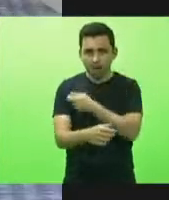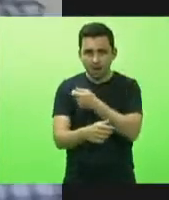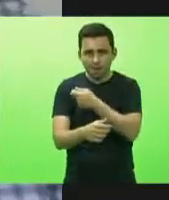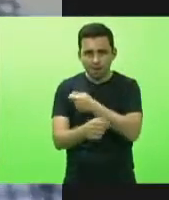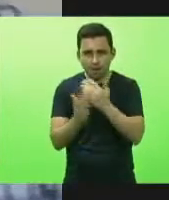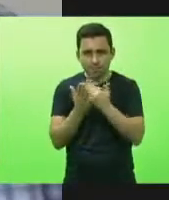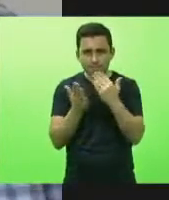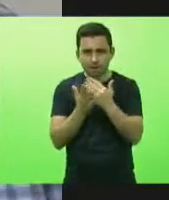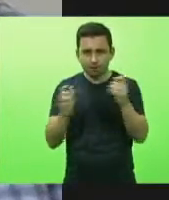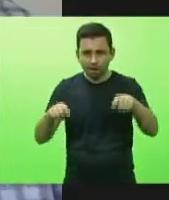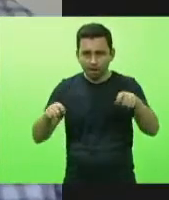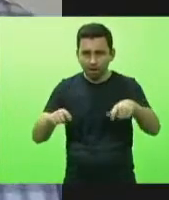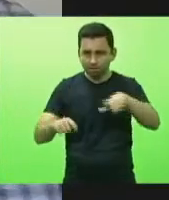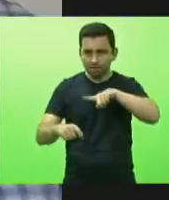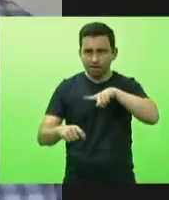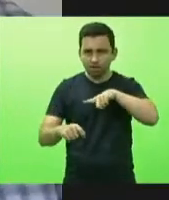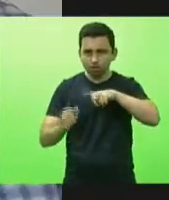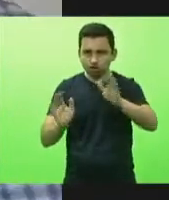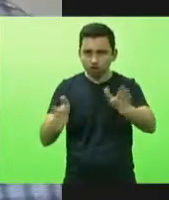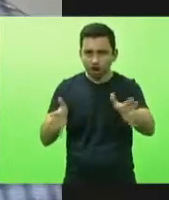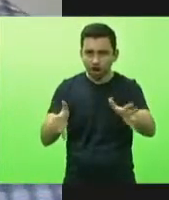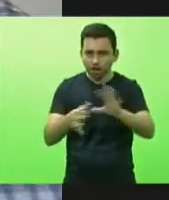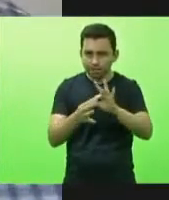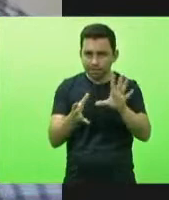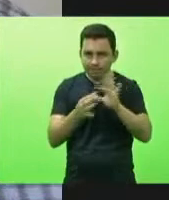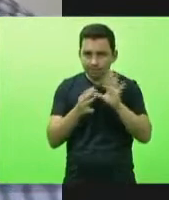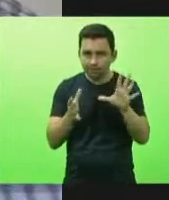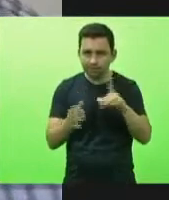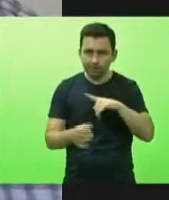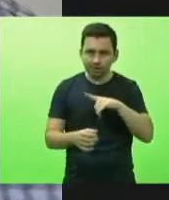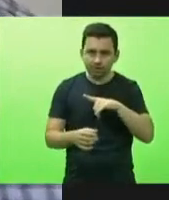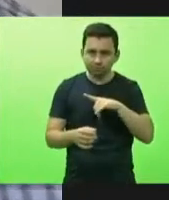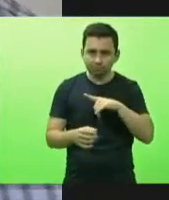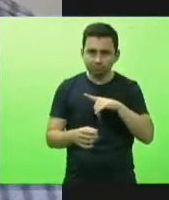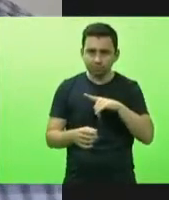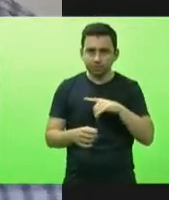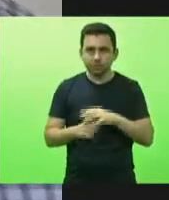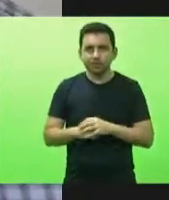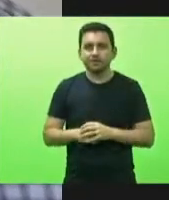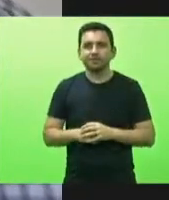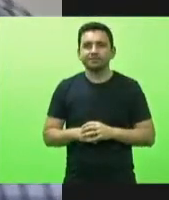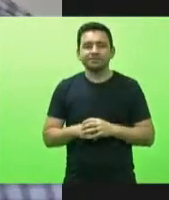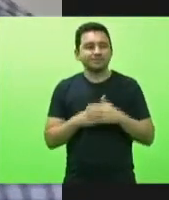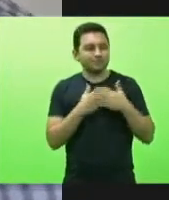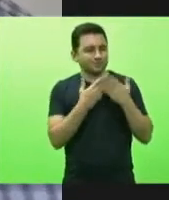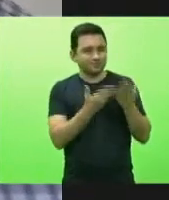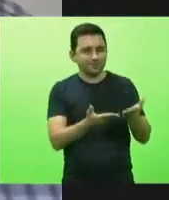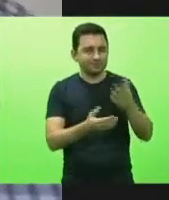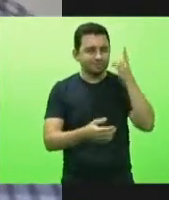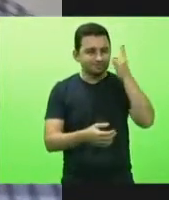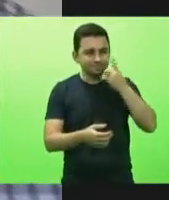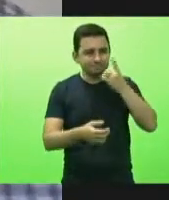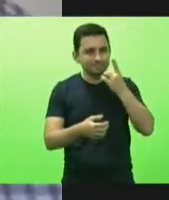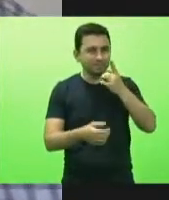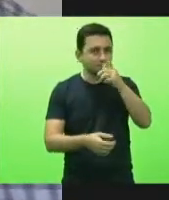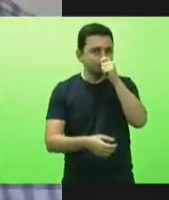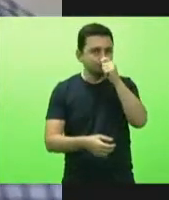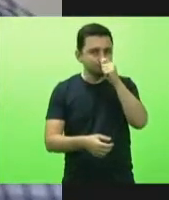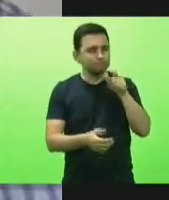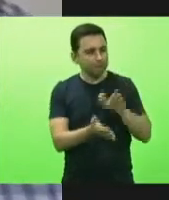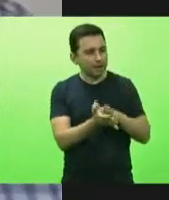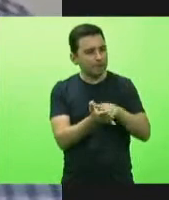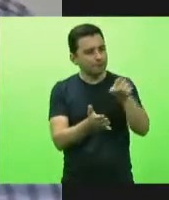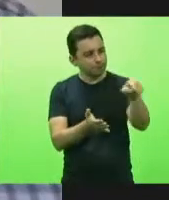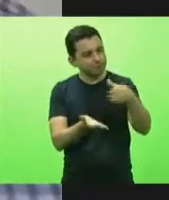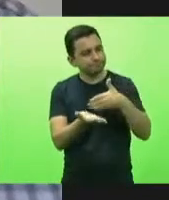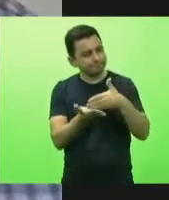nós teríamos essa vacina disponível cumprimentar mais uma vez deputado João parabéns pela tua pela tua iniciativa